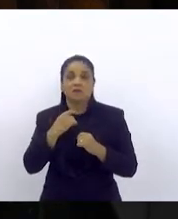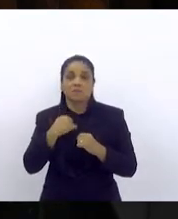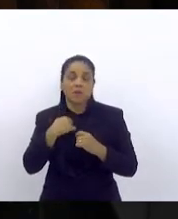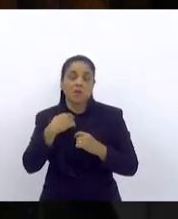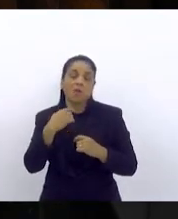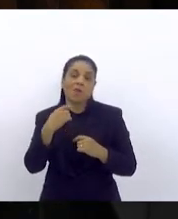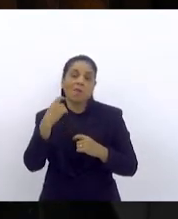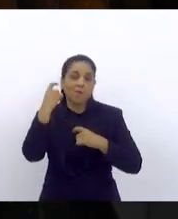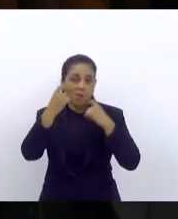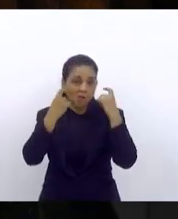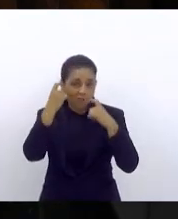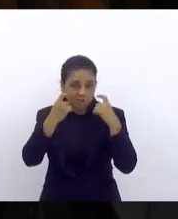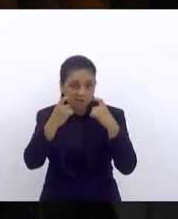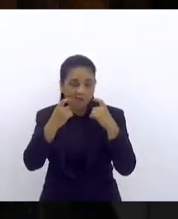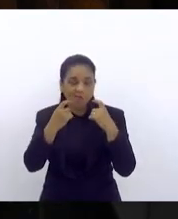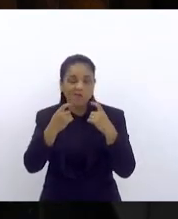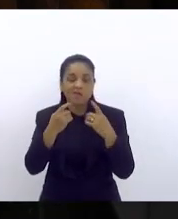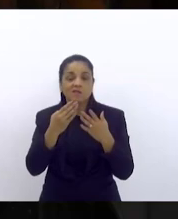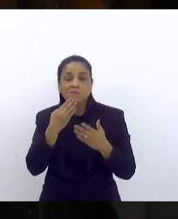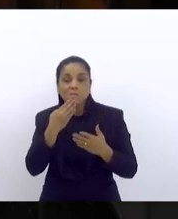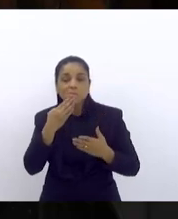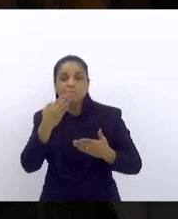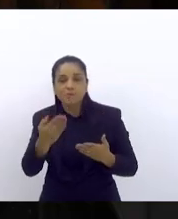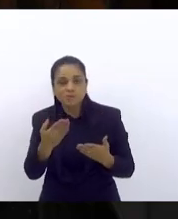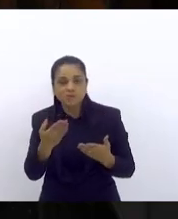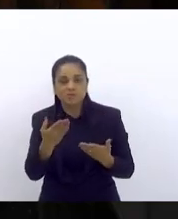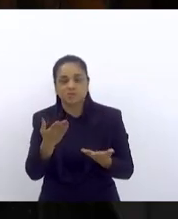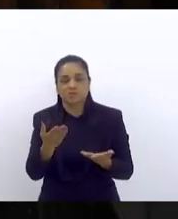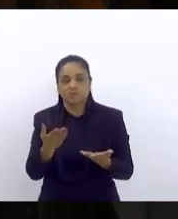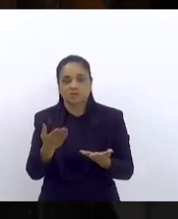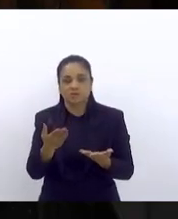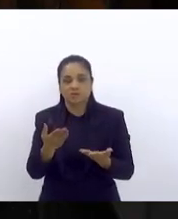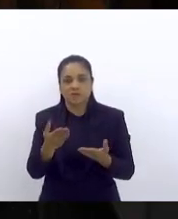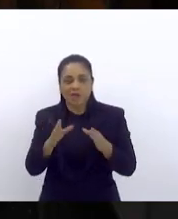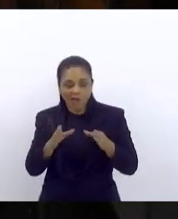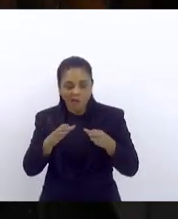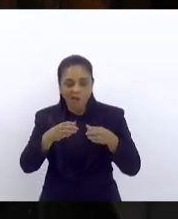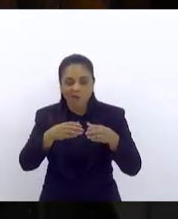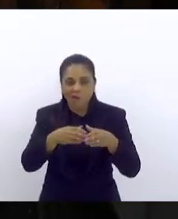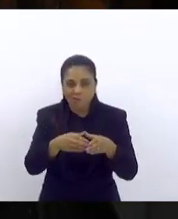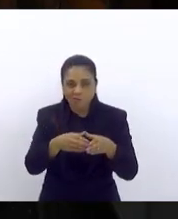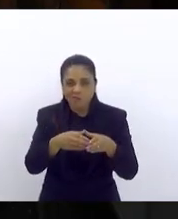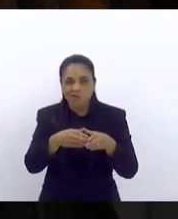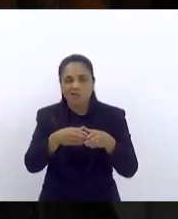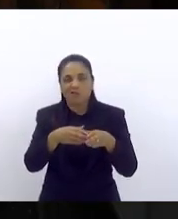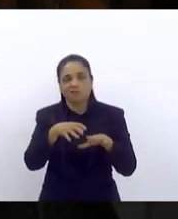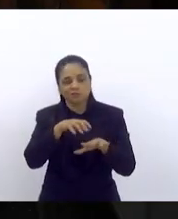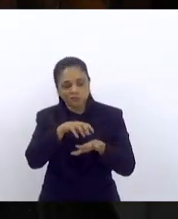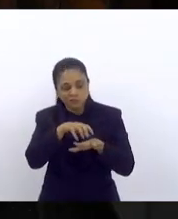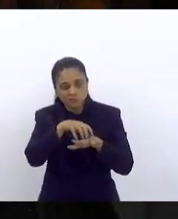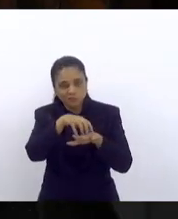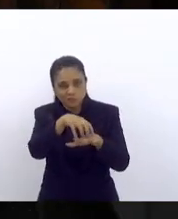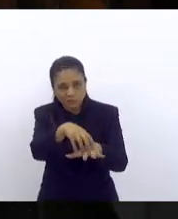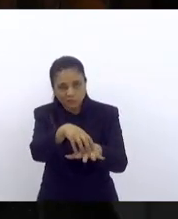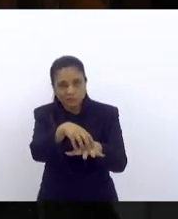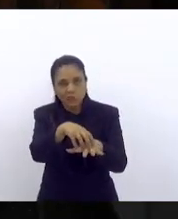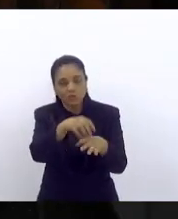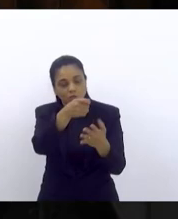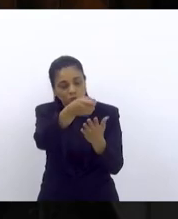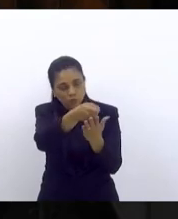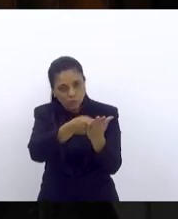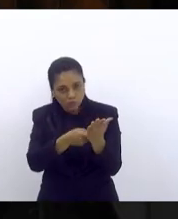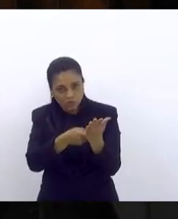vamos solicitar a comissão de transporte por ofício que